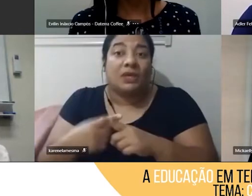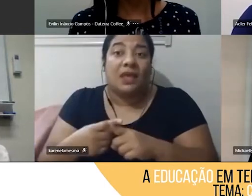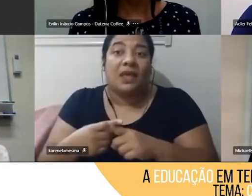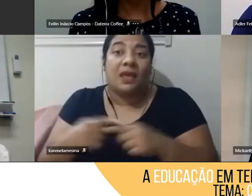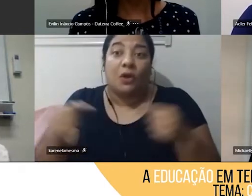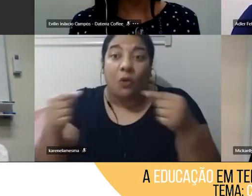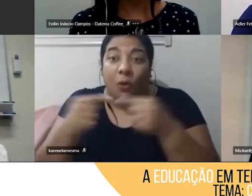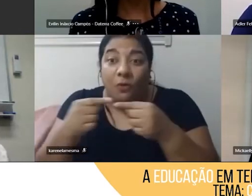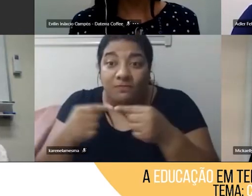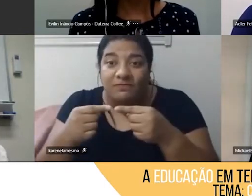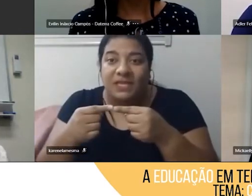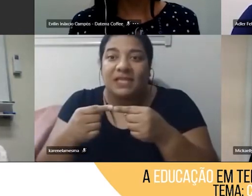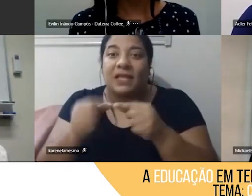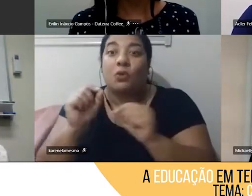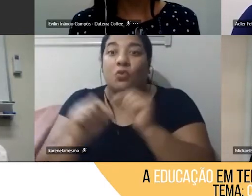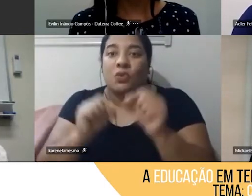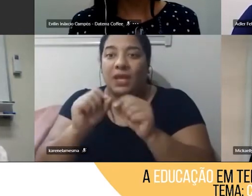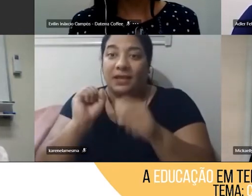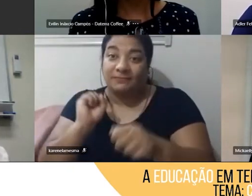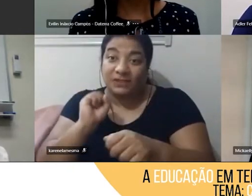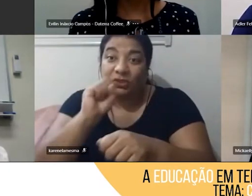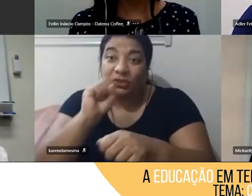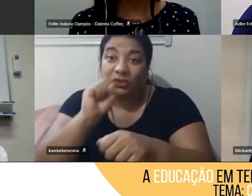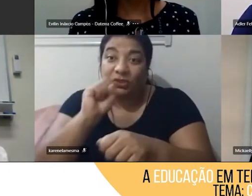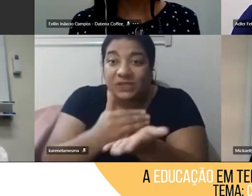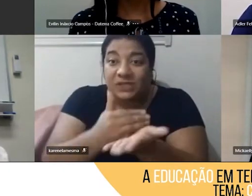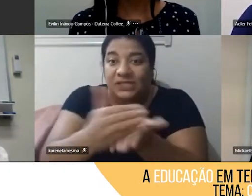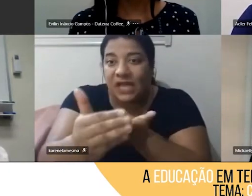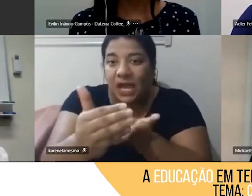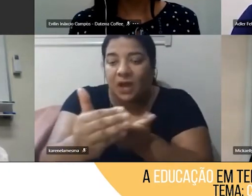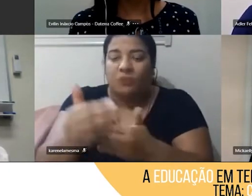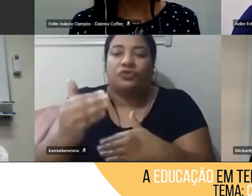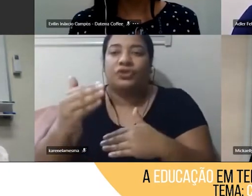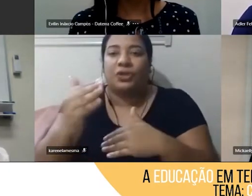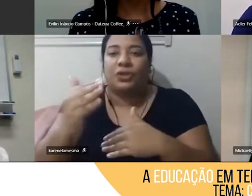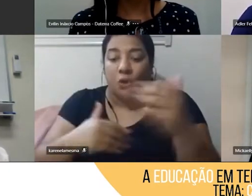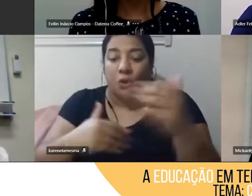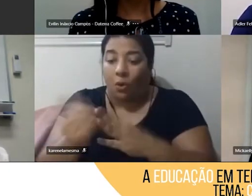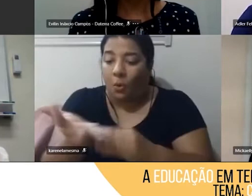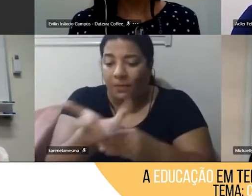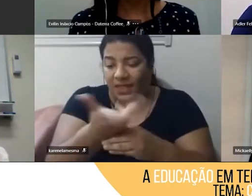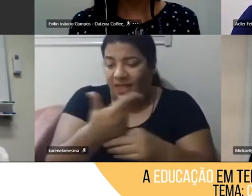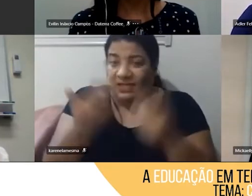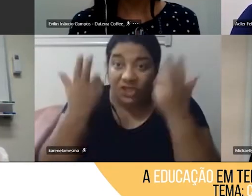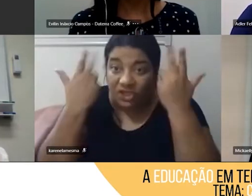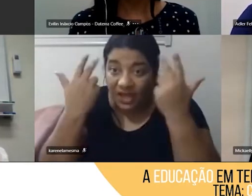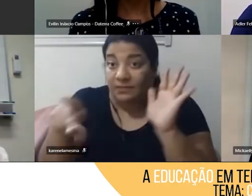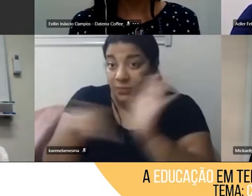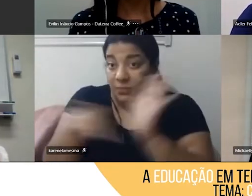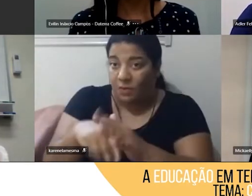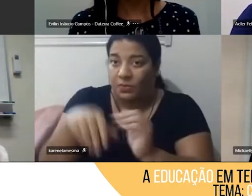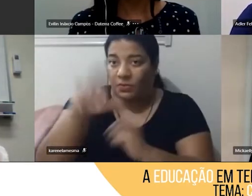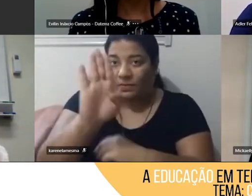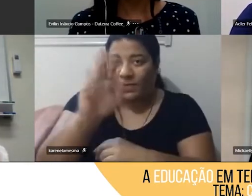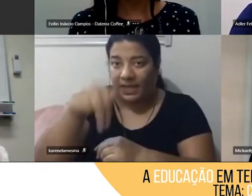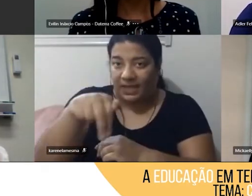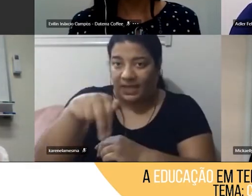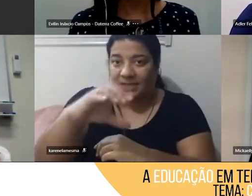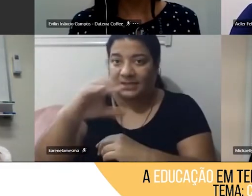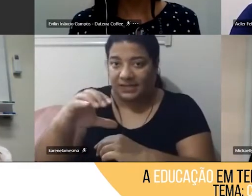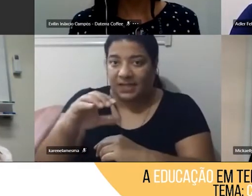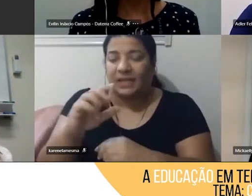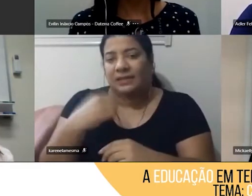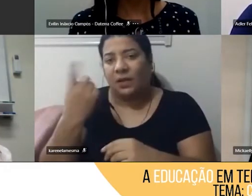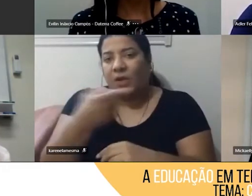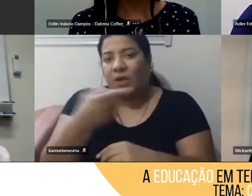introdução, com as competências gerais da BMCC. Então, a gente trabalha baseado no CACEL, e